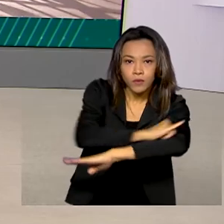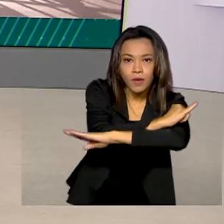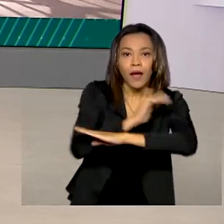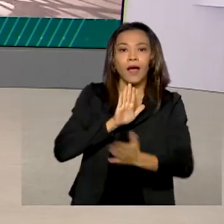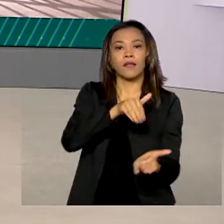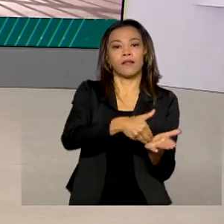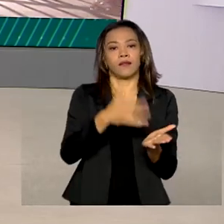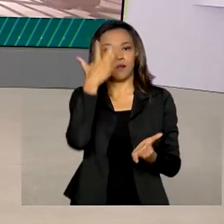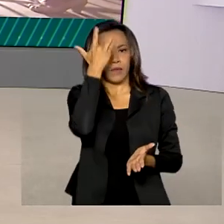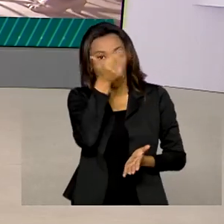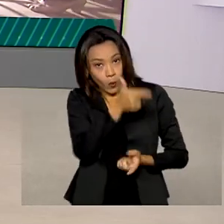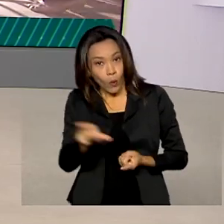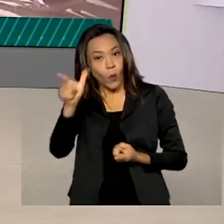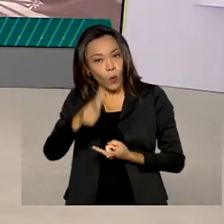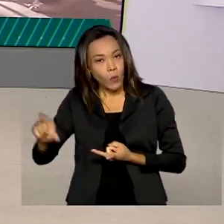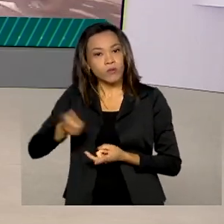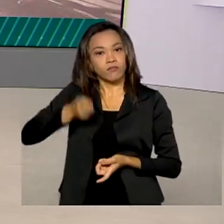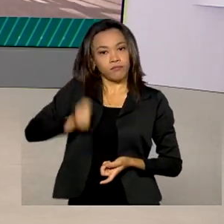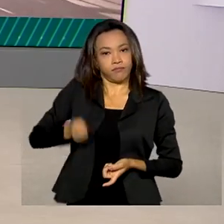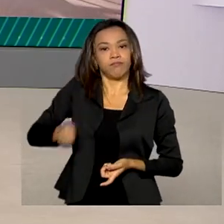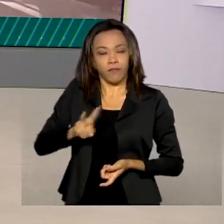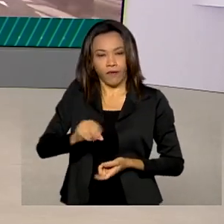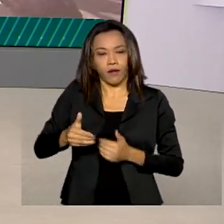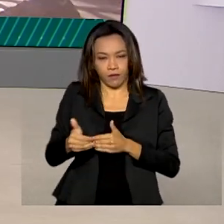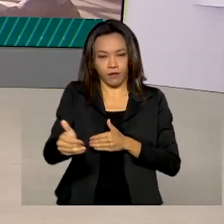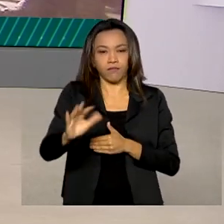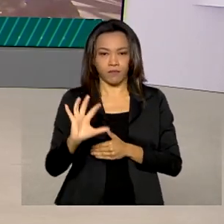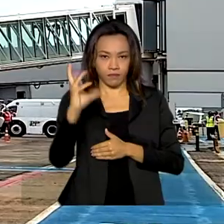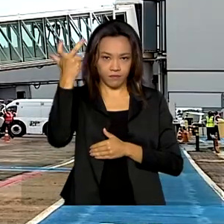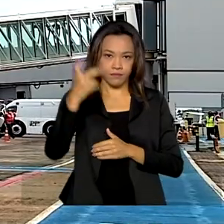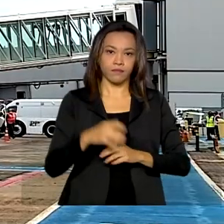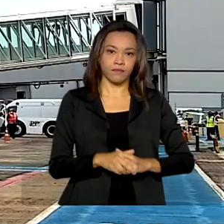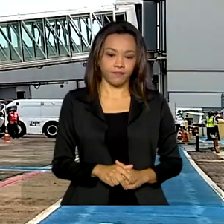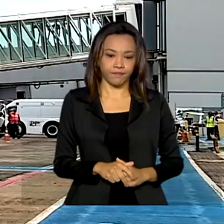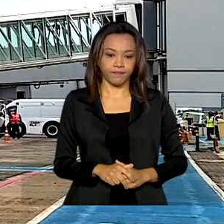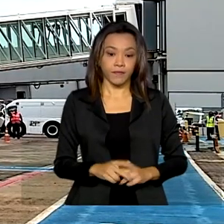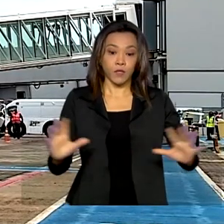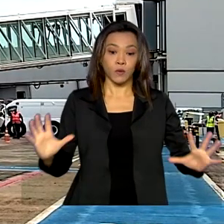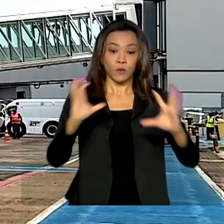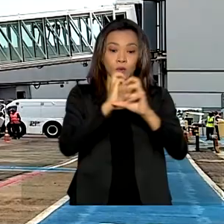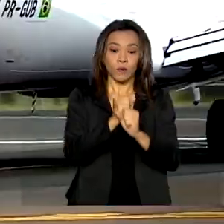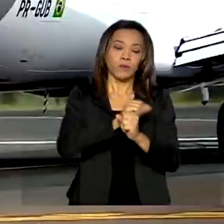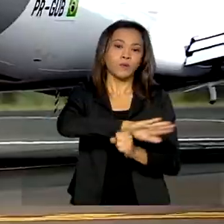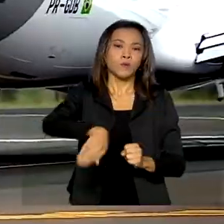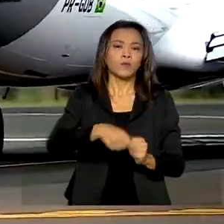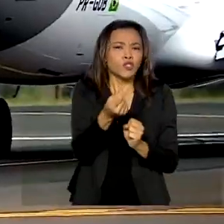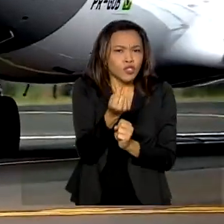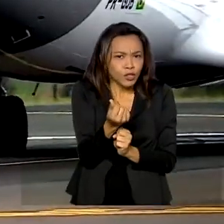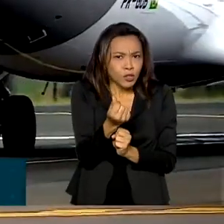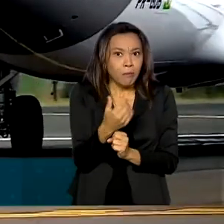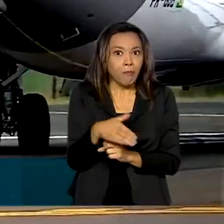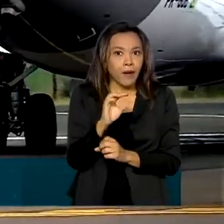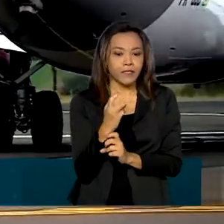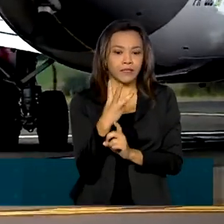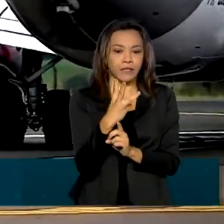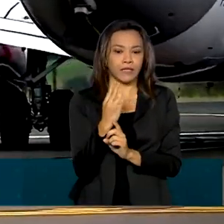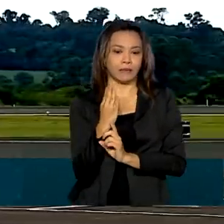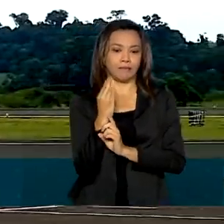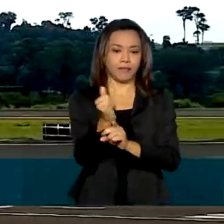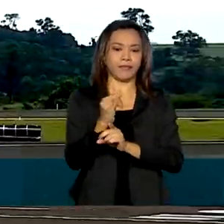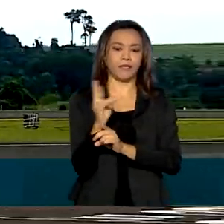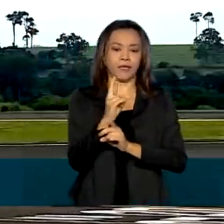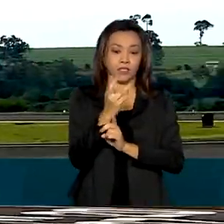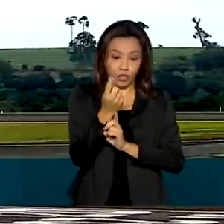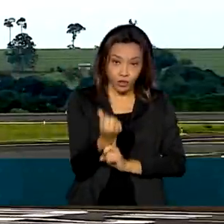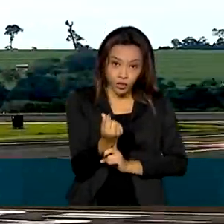amanhã, outros leilões vão ocorrer na Bolsa de Valores. No total, o governo arrecadou mais de 3 bilhões de reais, valor